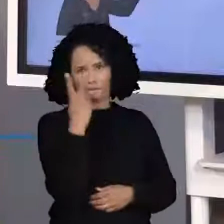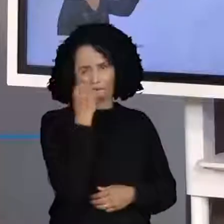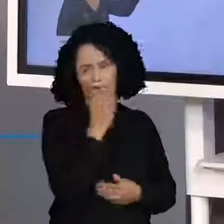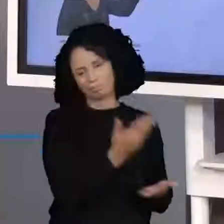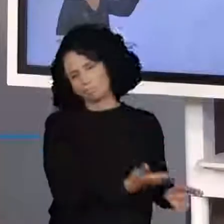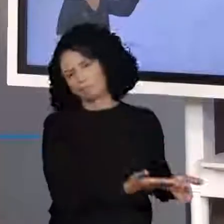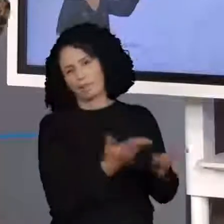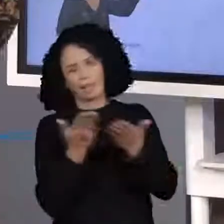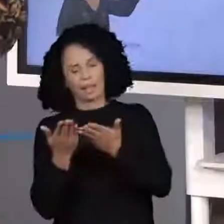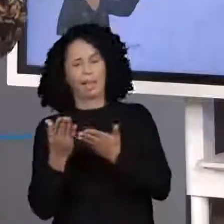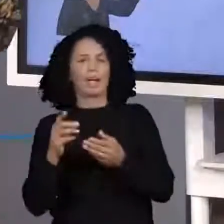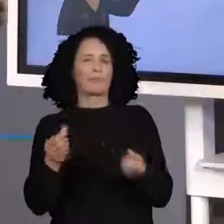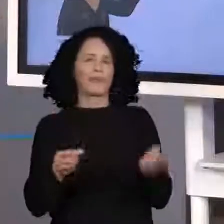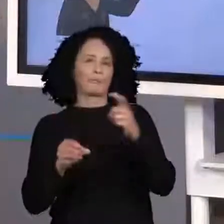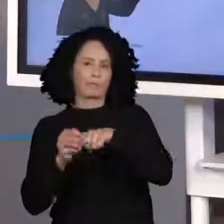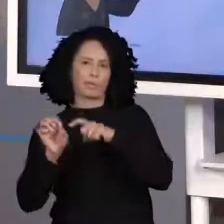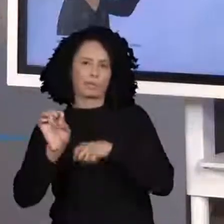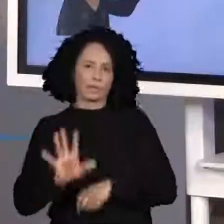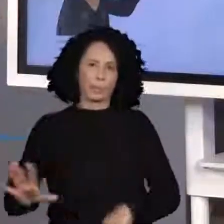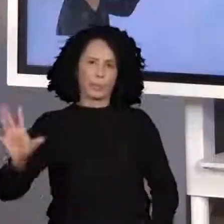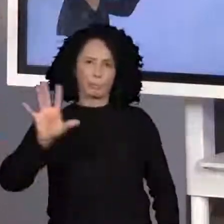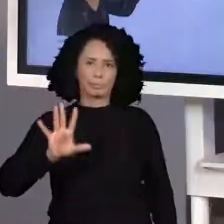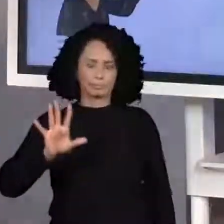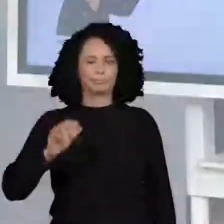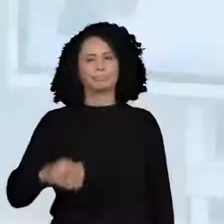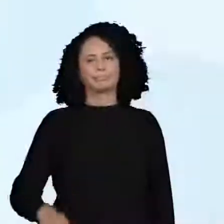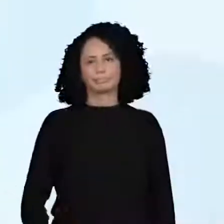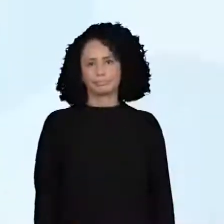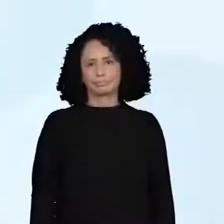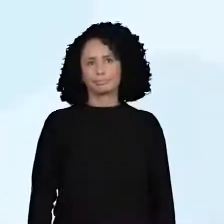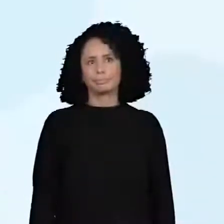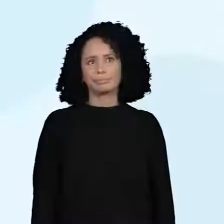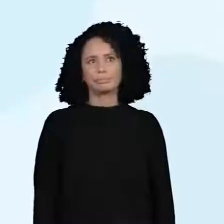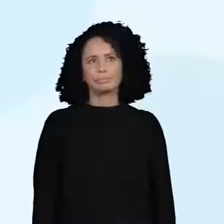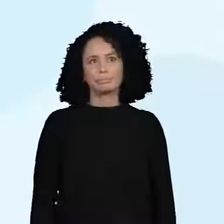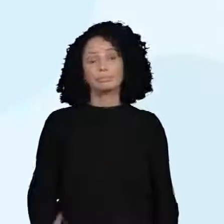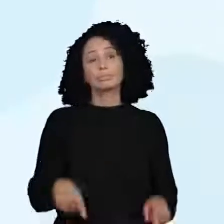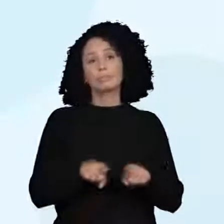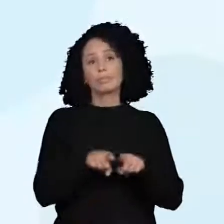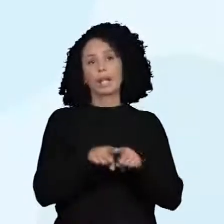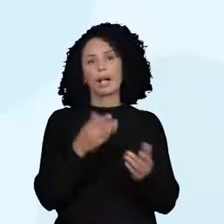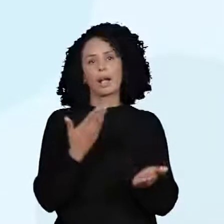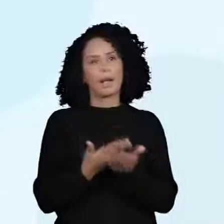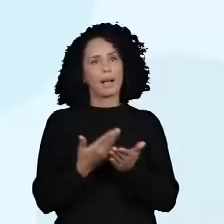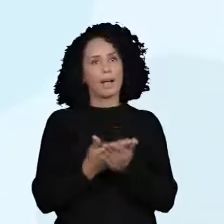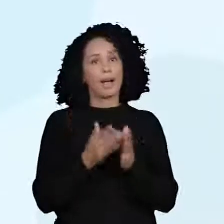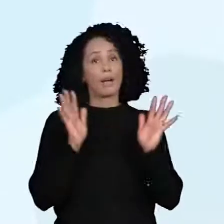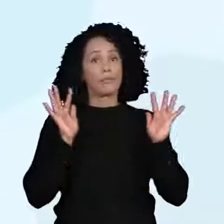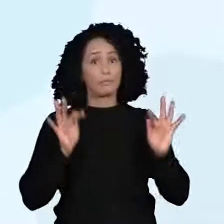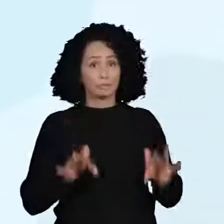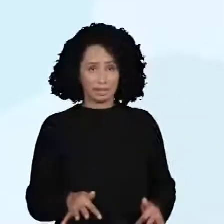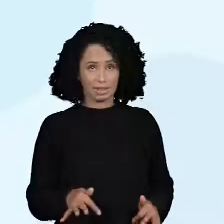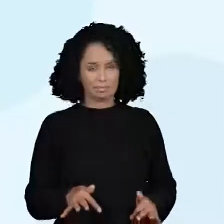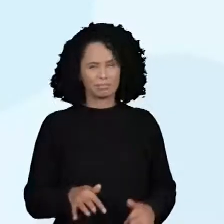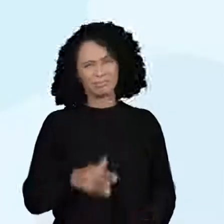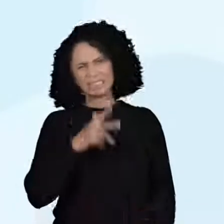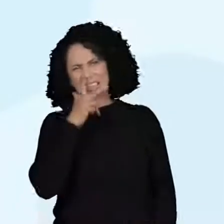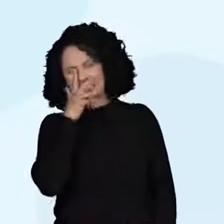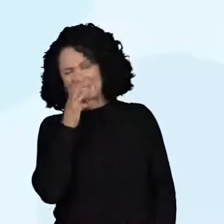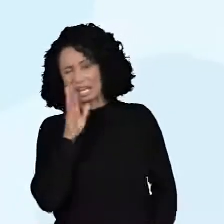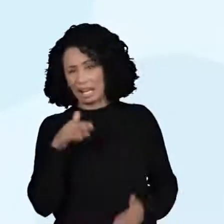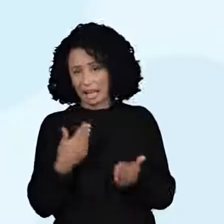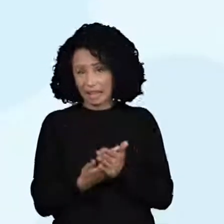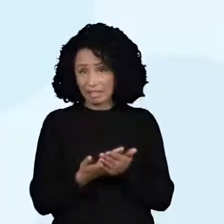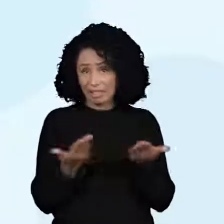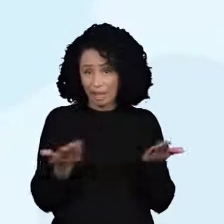Europa. Estamos chegando aqui no finalzinho da aula, pessoal. Então eu vou deixar aqui para vocês. Será que ainda existe comércio no